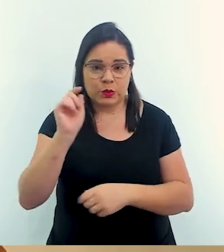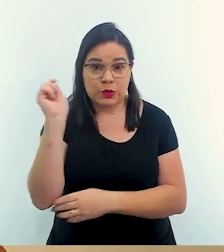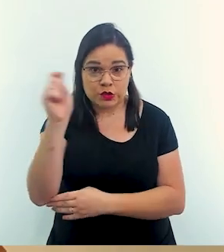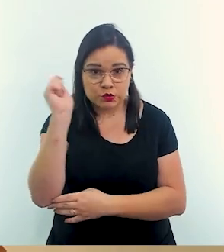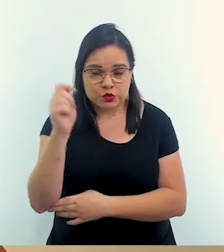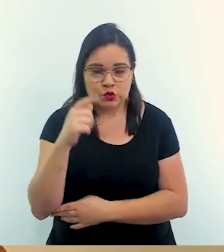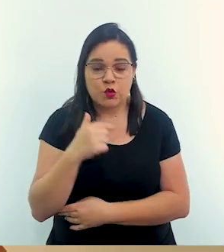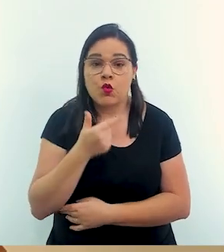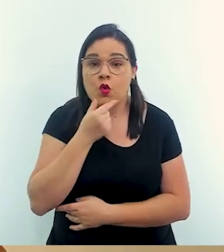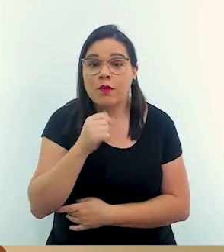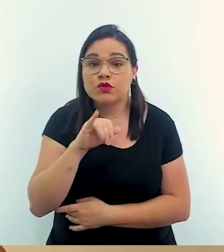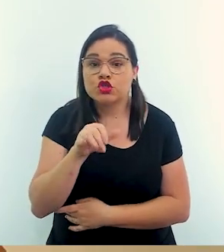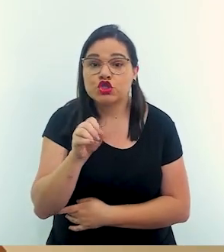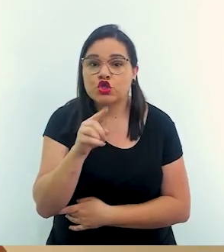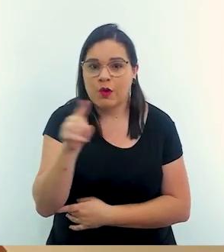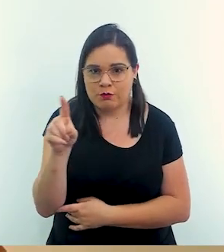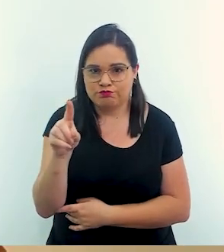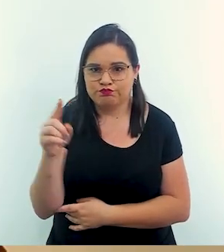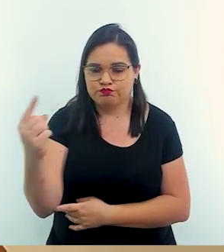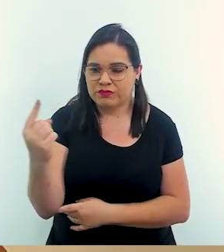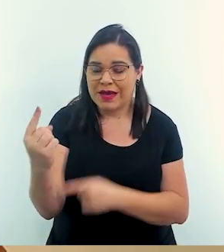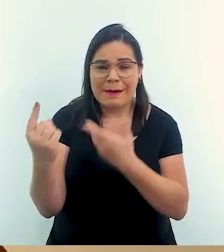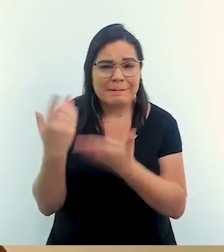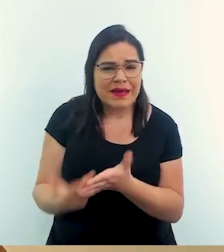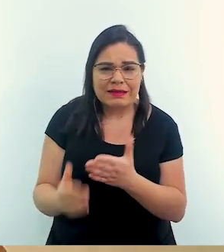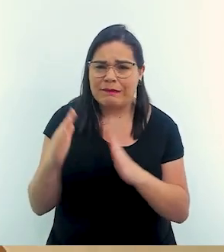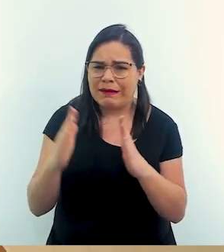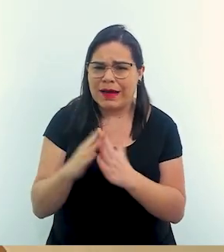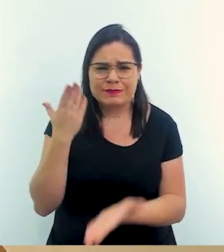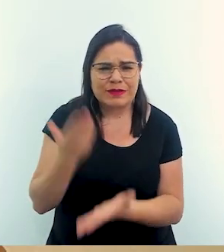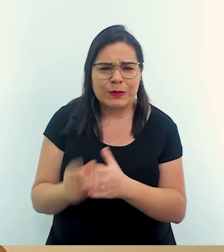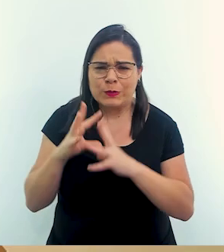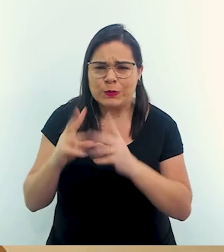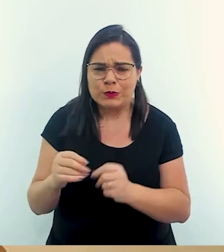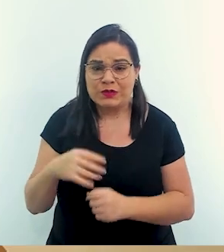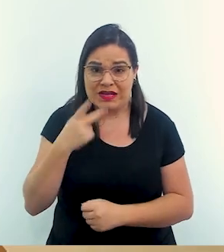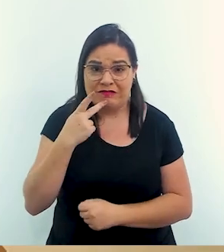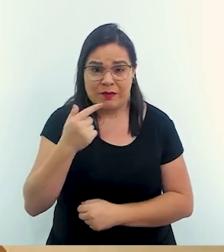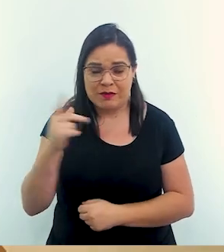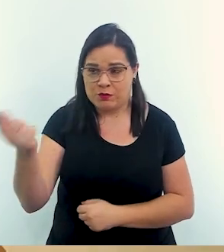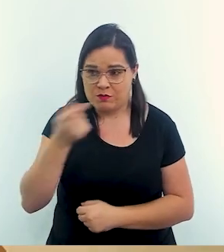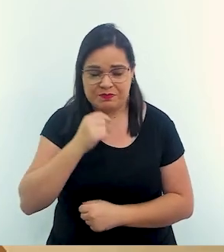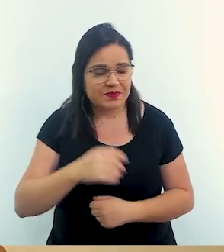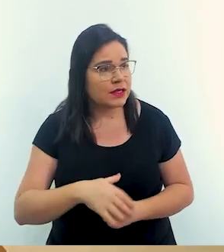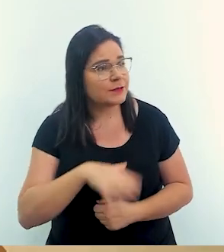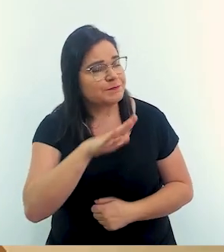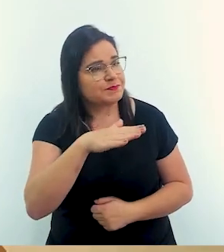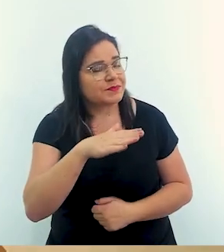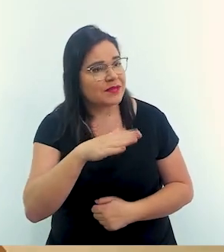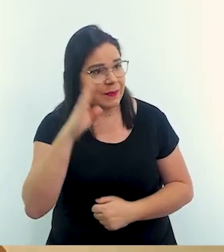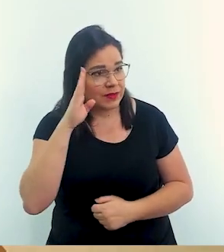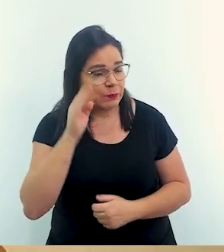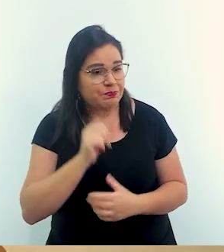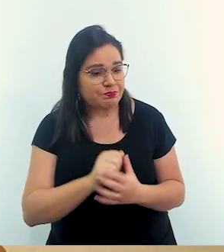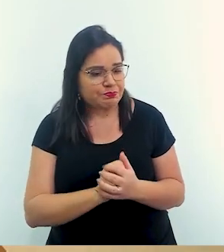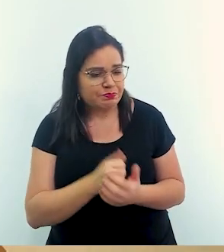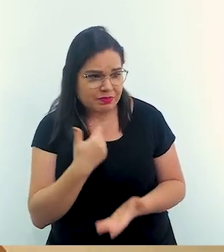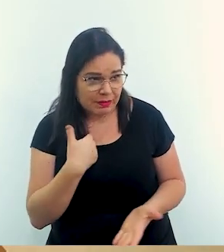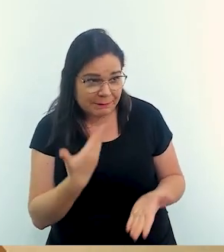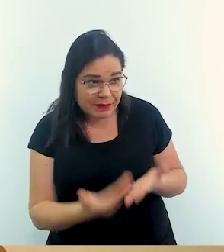João perdeu a casa dele perdeu tudo o Rio passou e não sobrou nada e ele falou assim comigo capitão